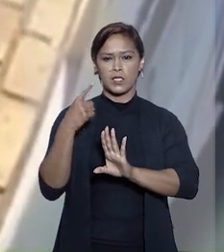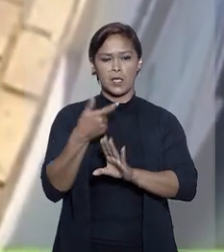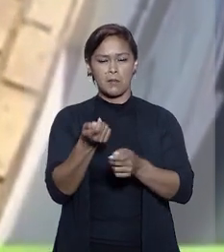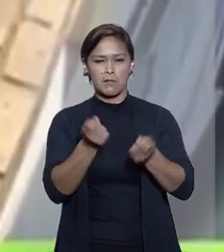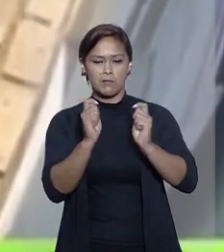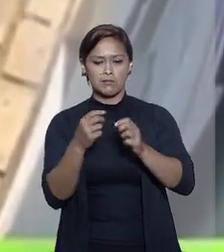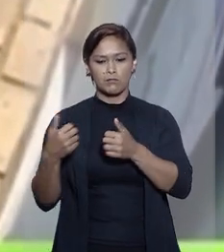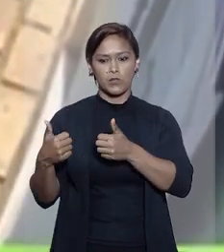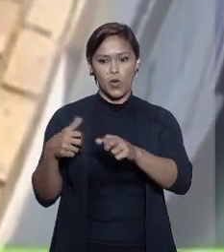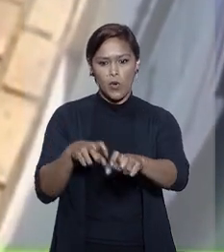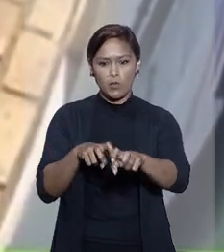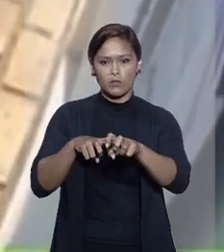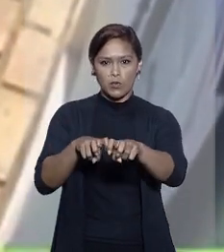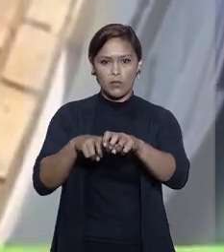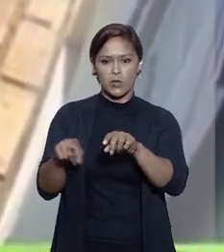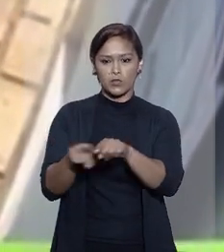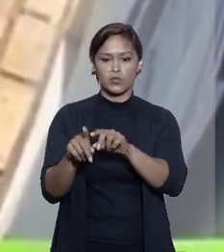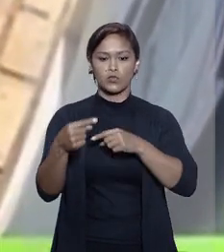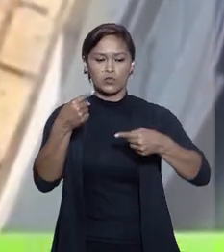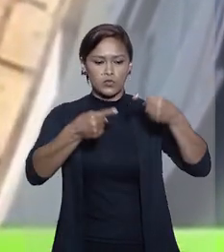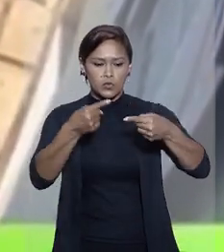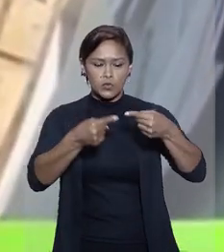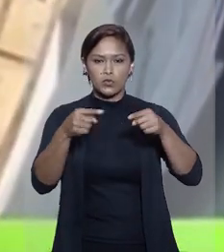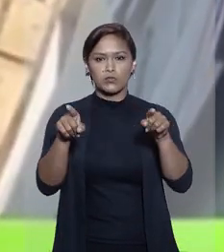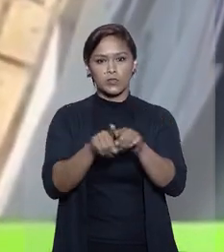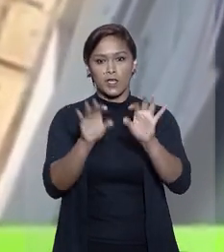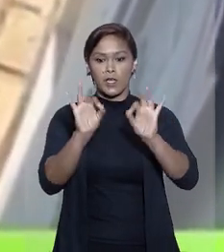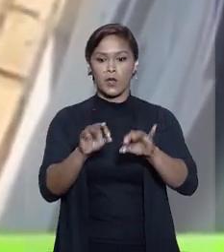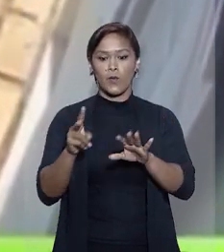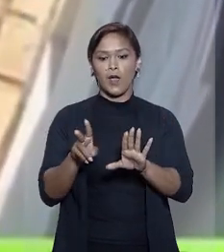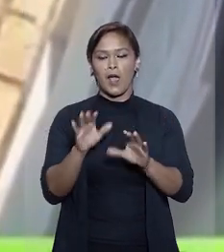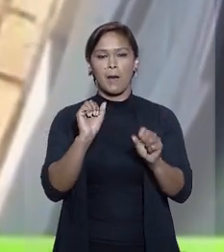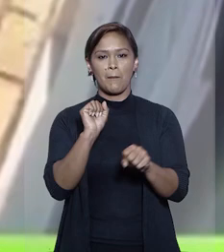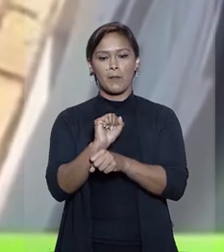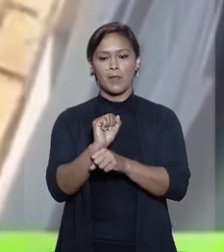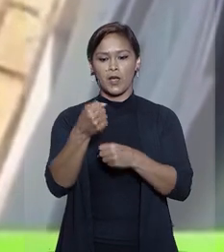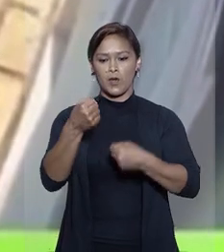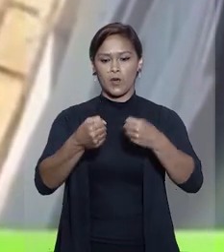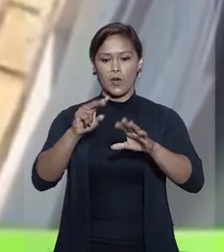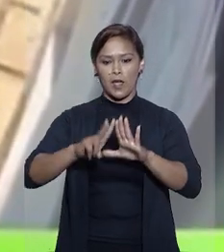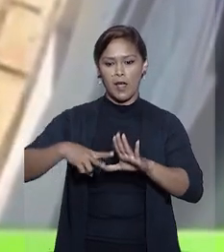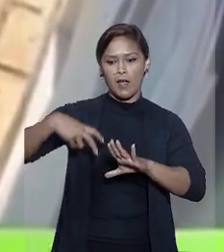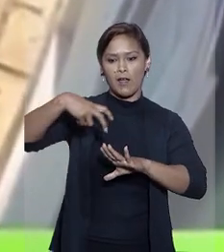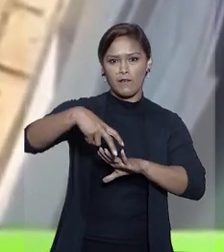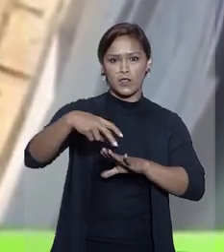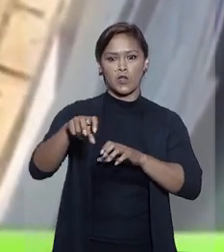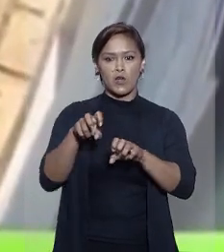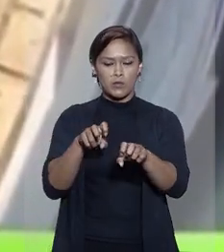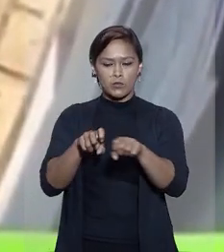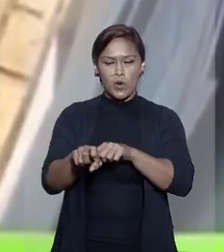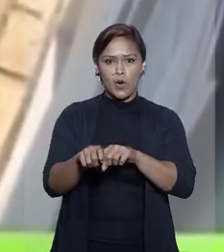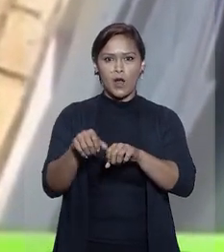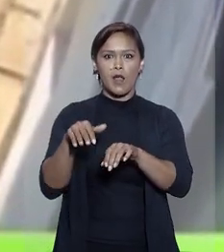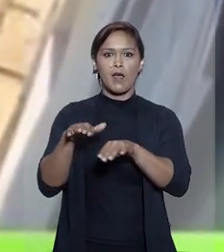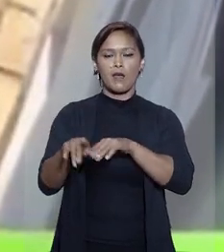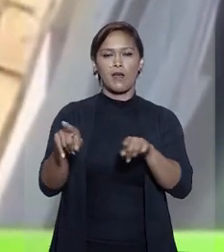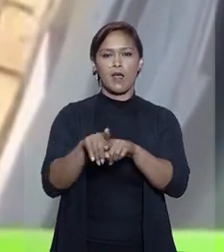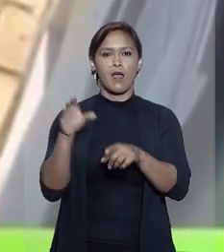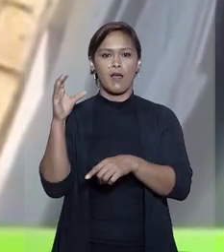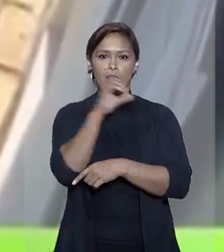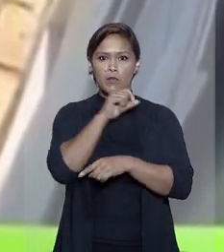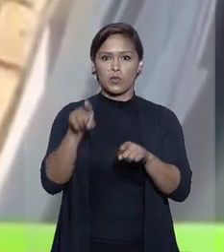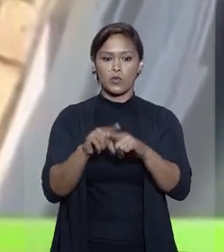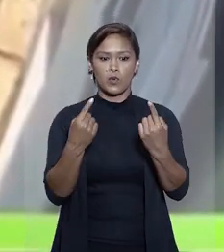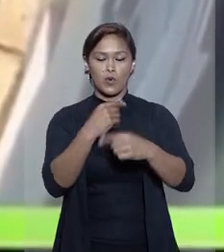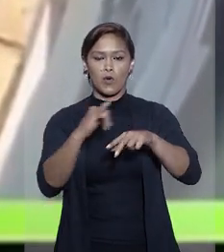perseguiu a servidora depois de uma discussão de trânsito. E quando ela desceu do carro, avançou intencionalmente com o veículo contra a